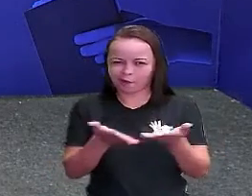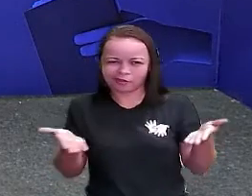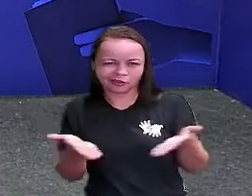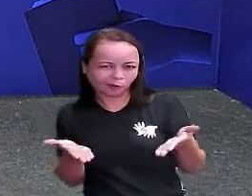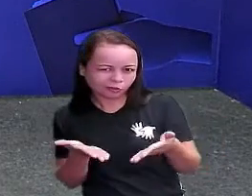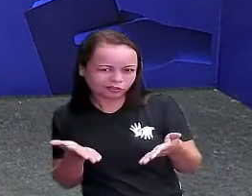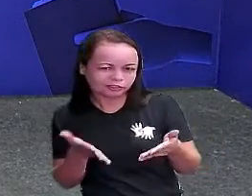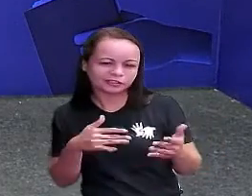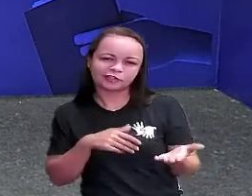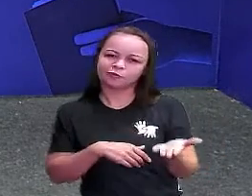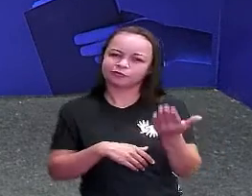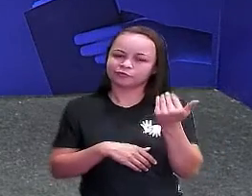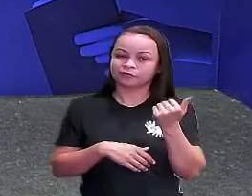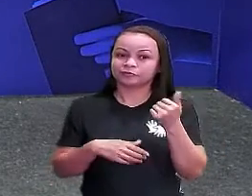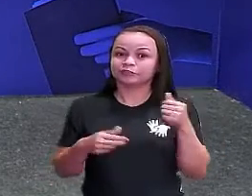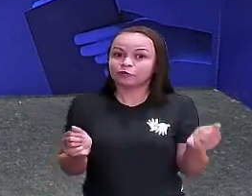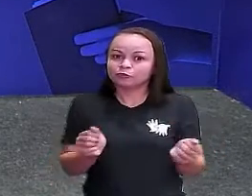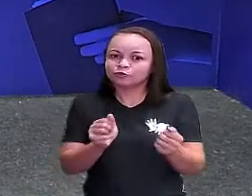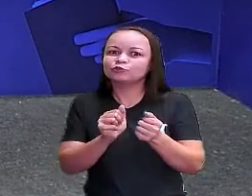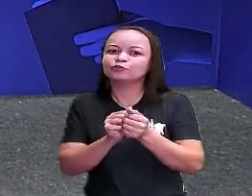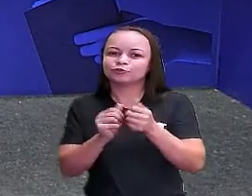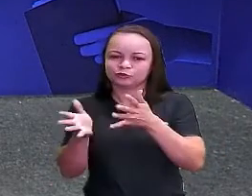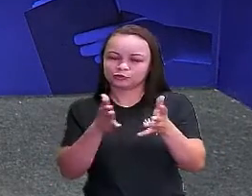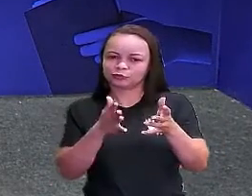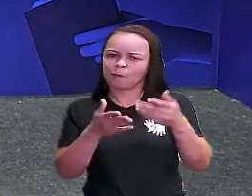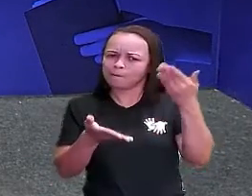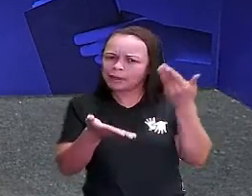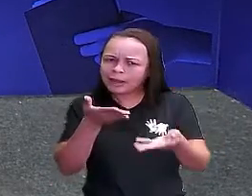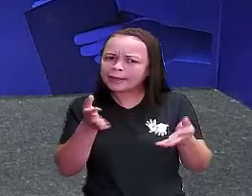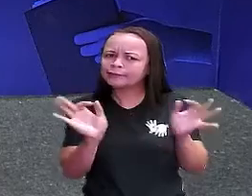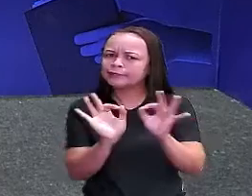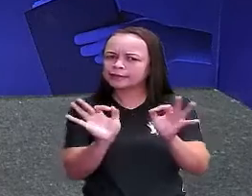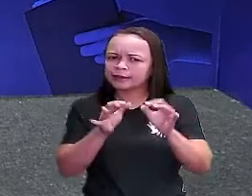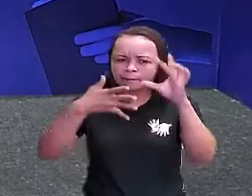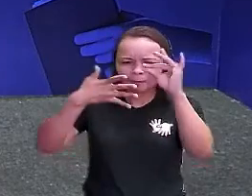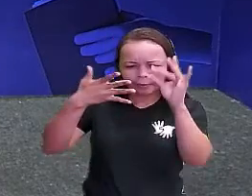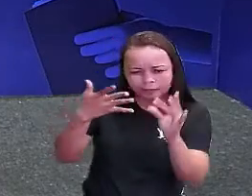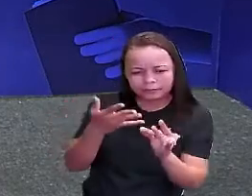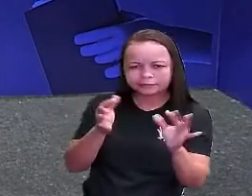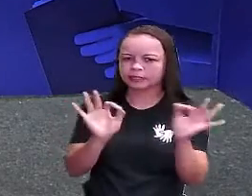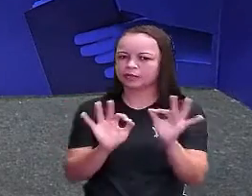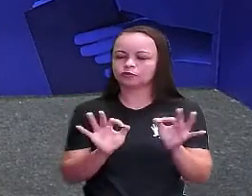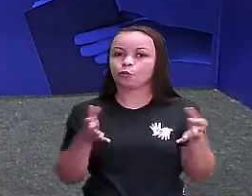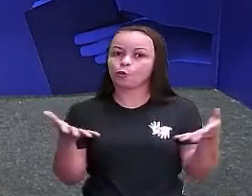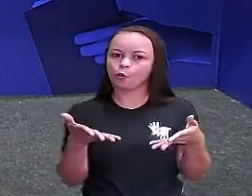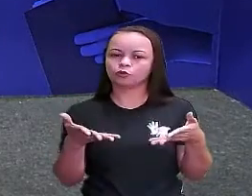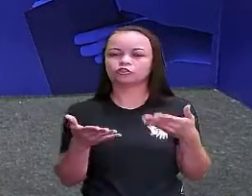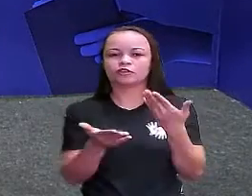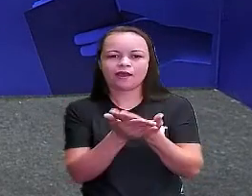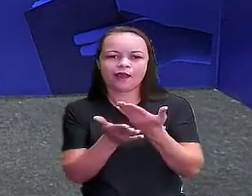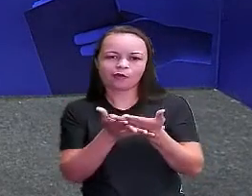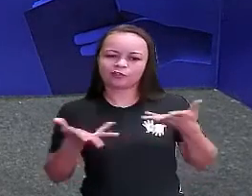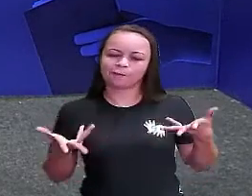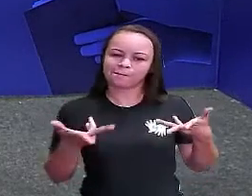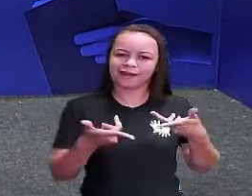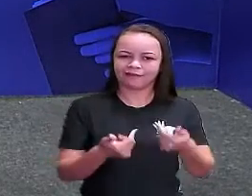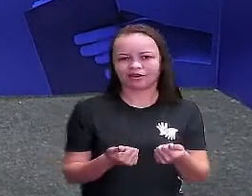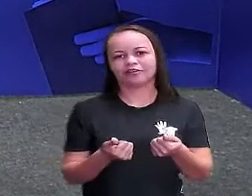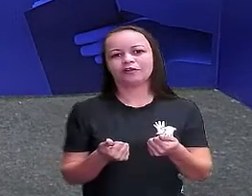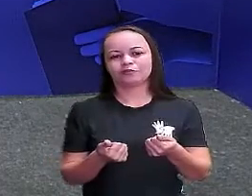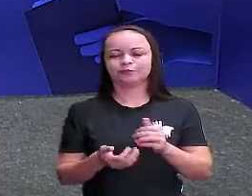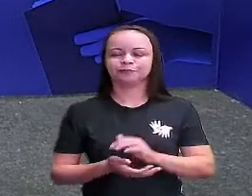Então vem comigo, não perde nenhum detalhe Porque hoje a aula está maravilhosa Vamos lá?